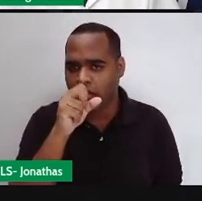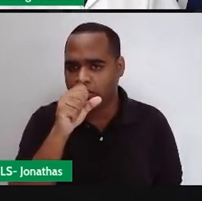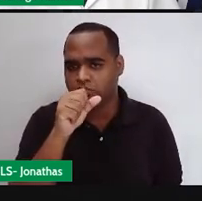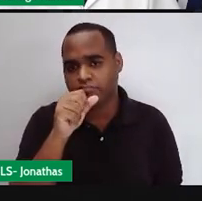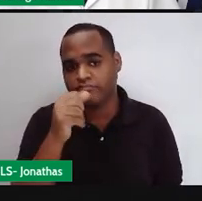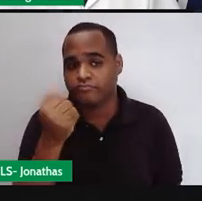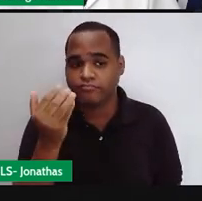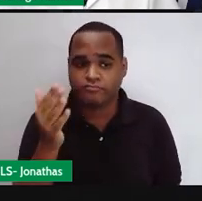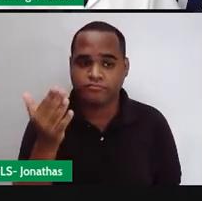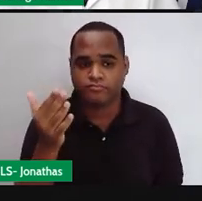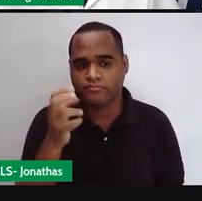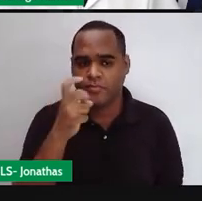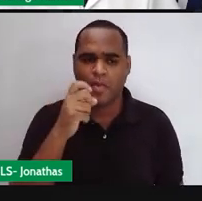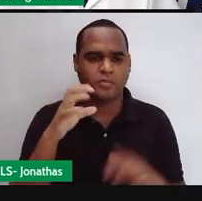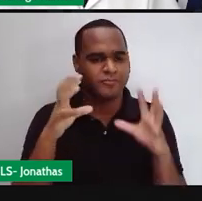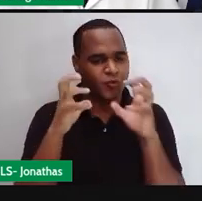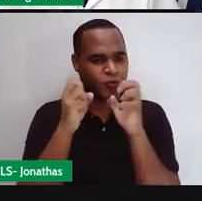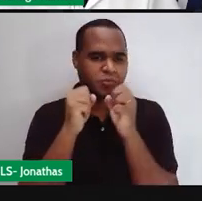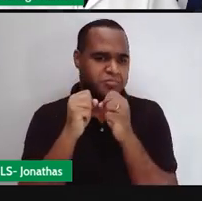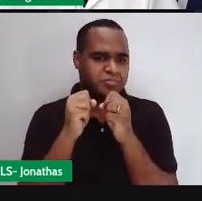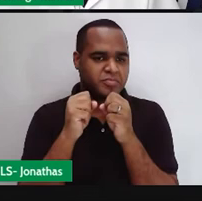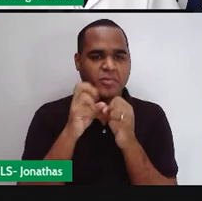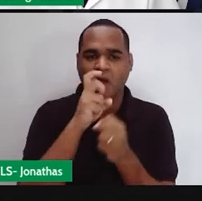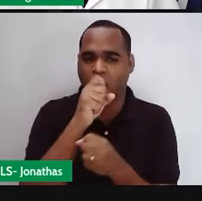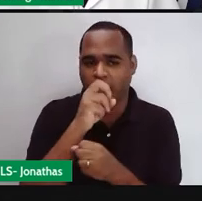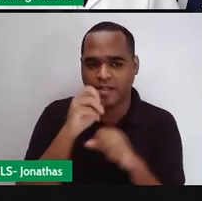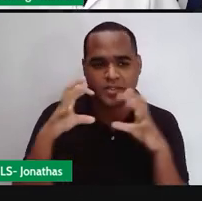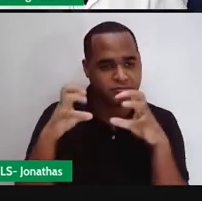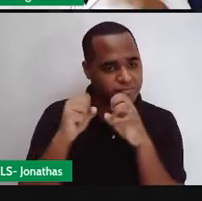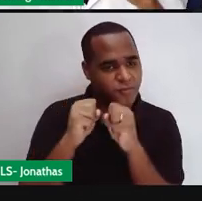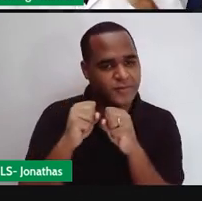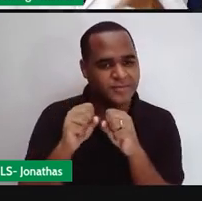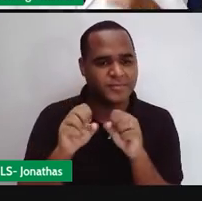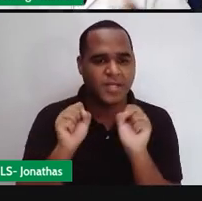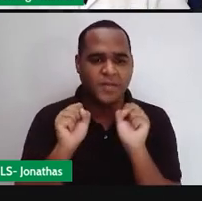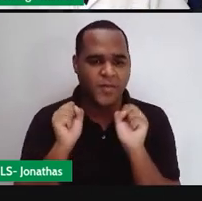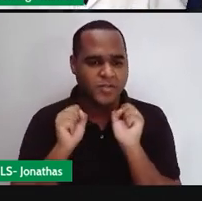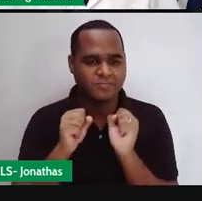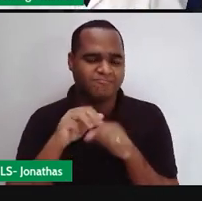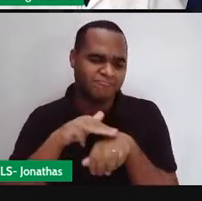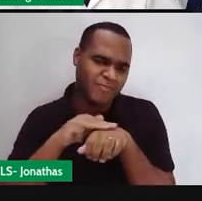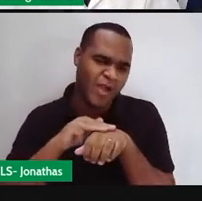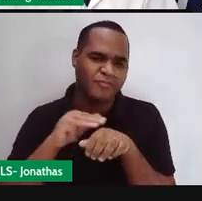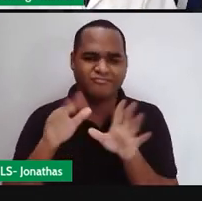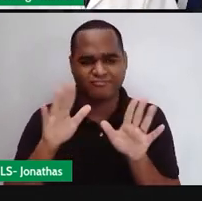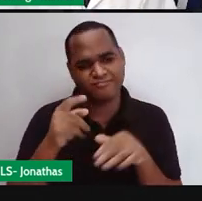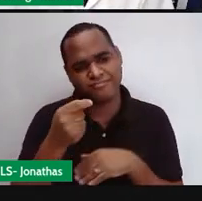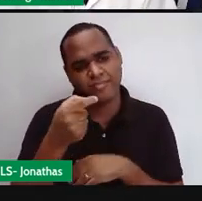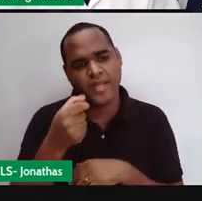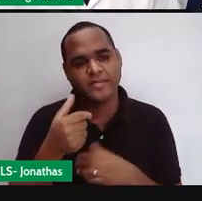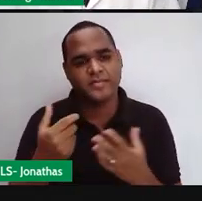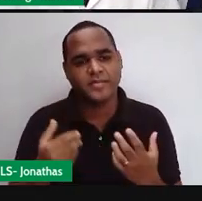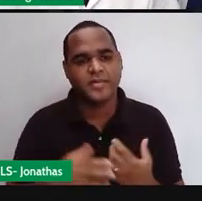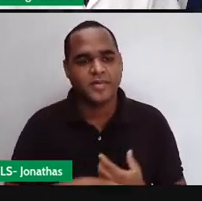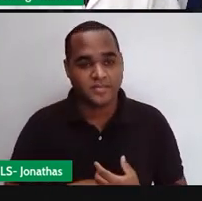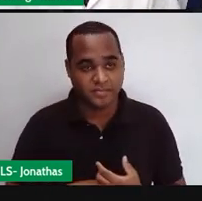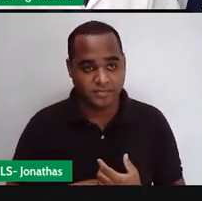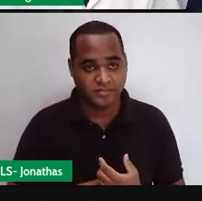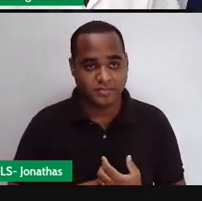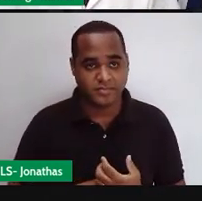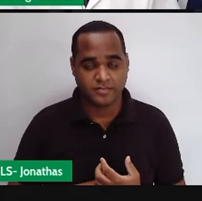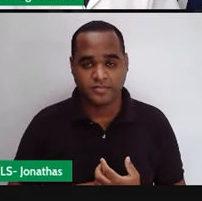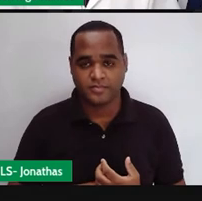mais mais escura. Um laranja mais escuro. Algo próximo do marrom. Ah! Então vamos lá.